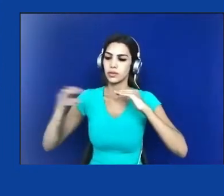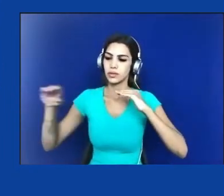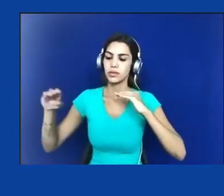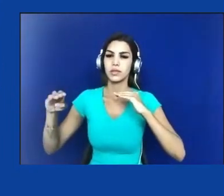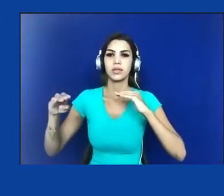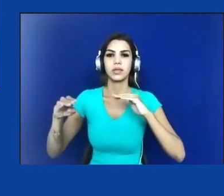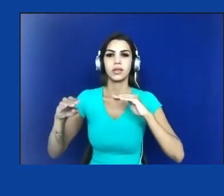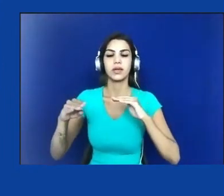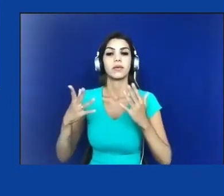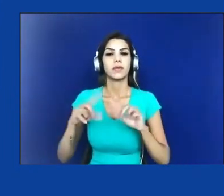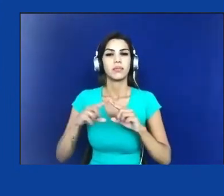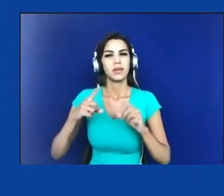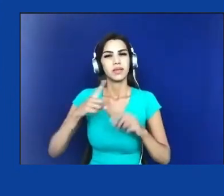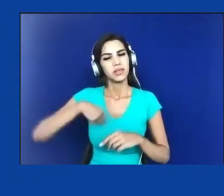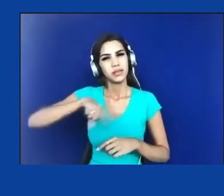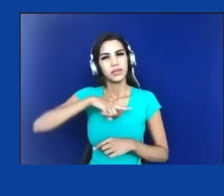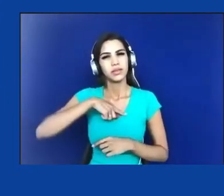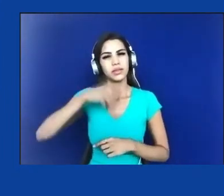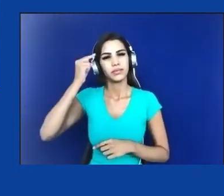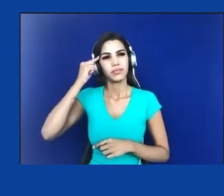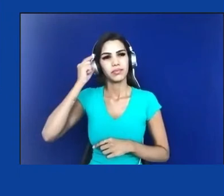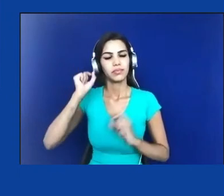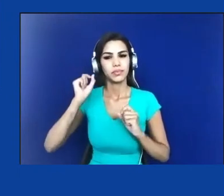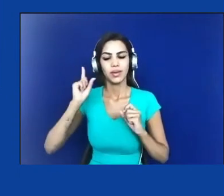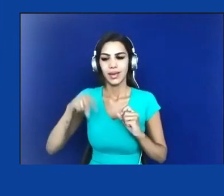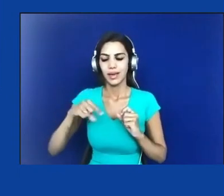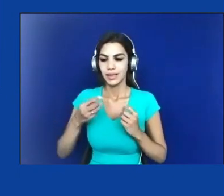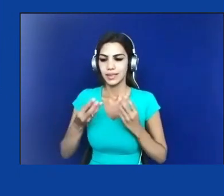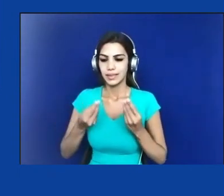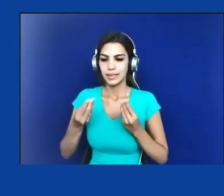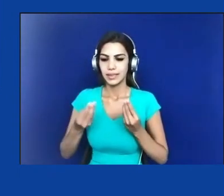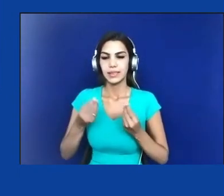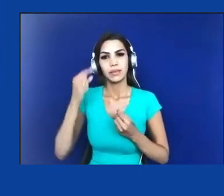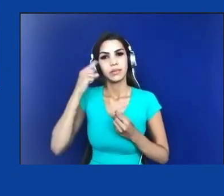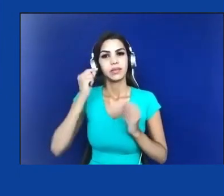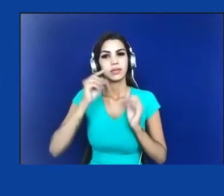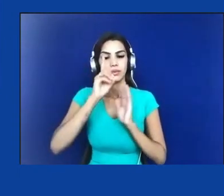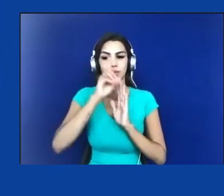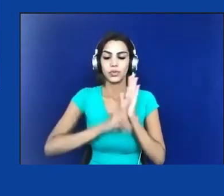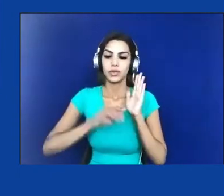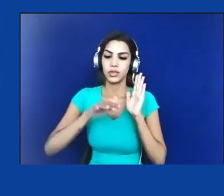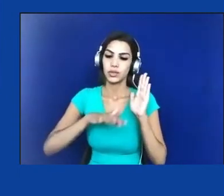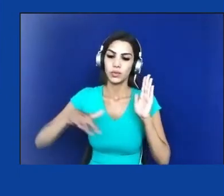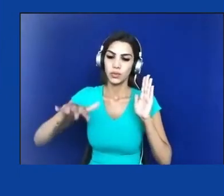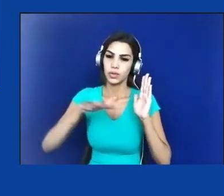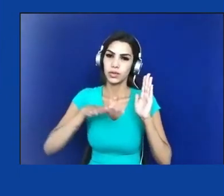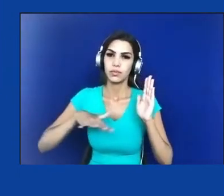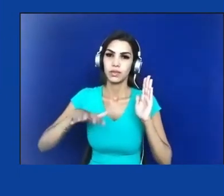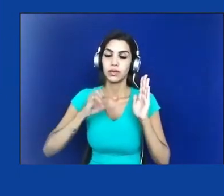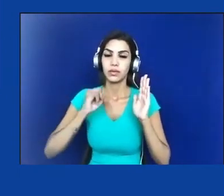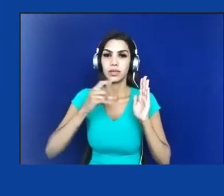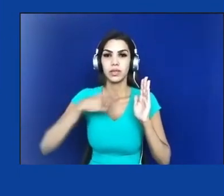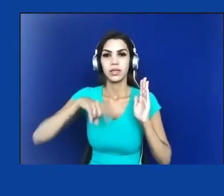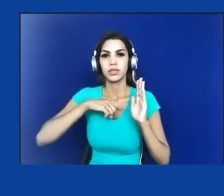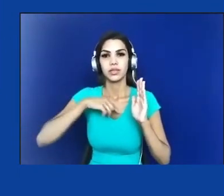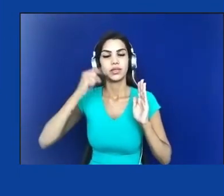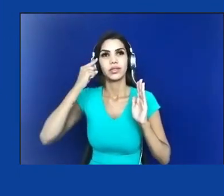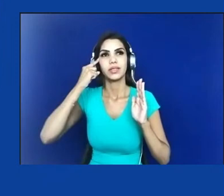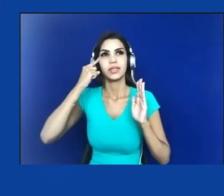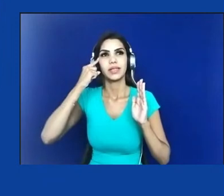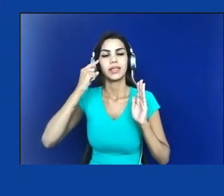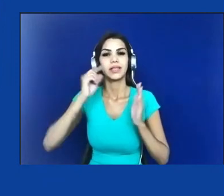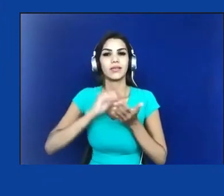pensar na configuração dos direitos ambientais em termos de um processo singular, contínuo e de